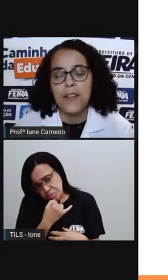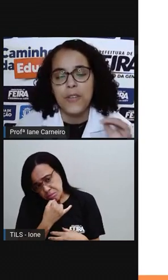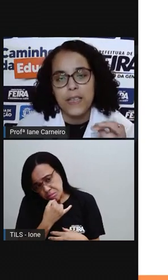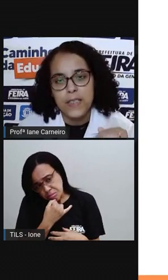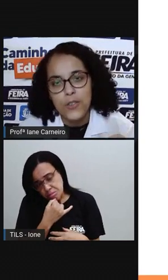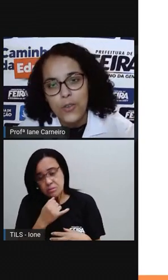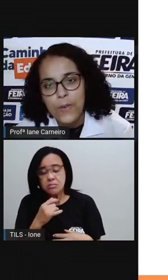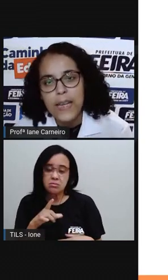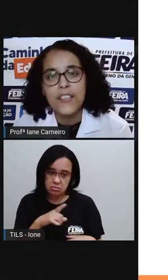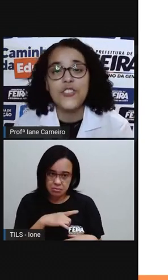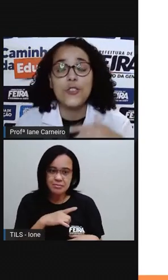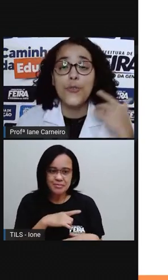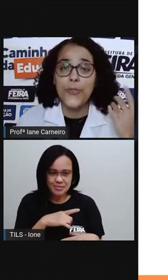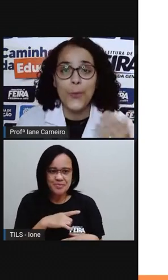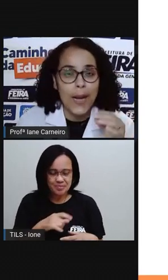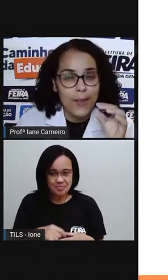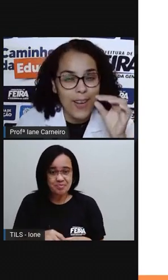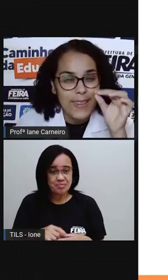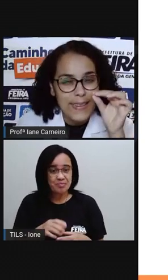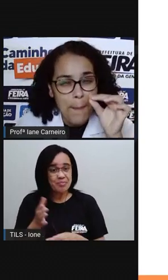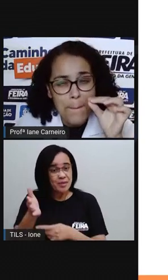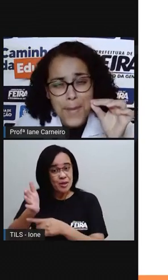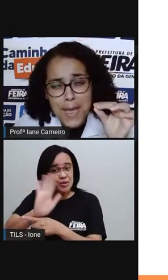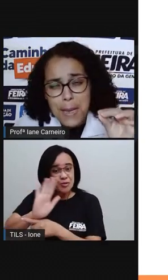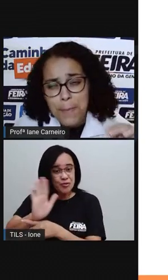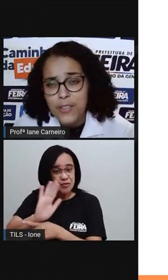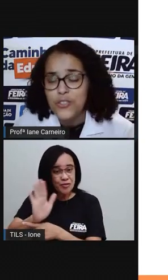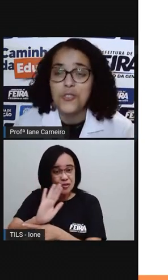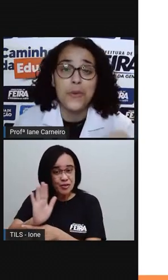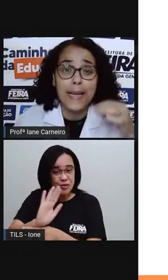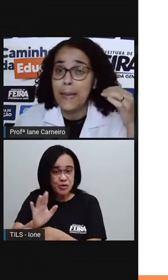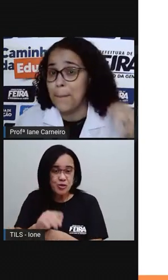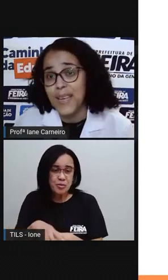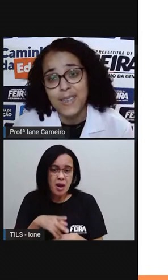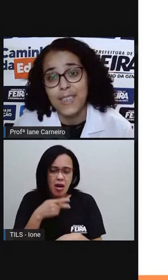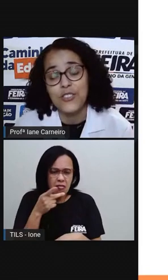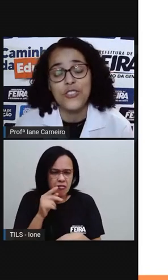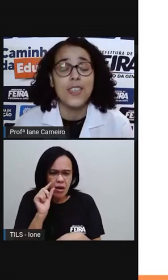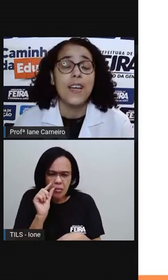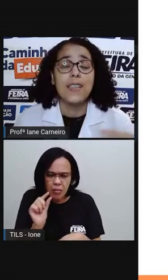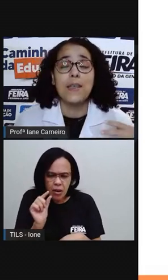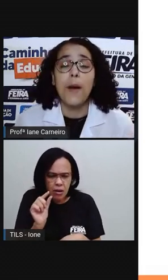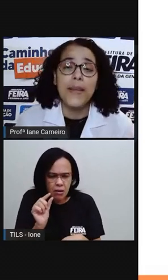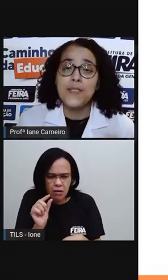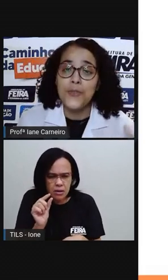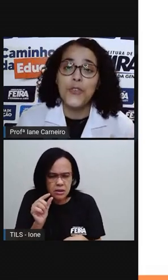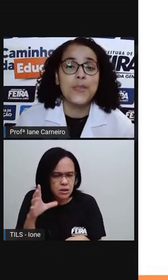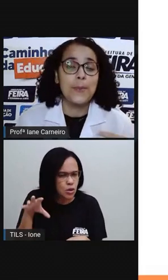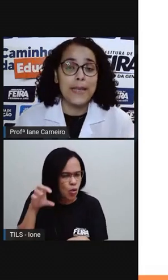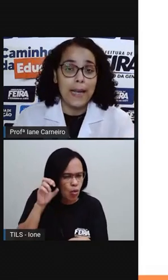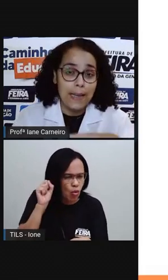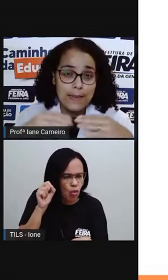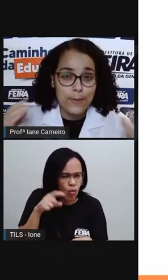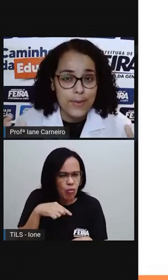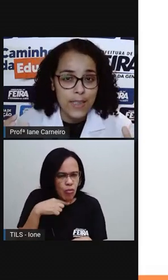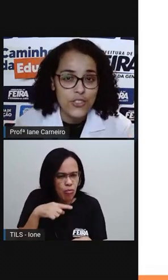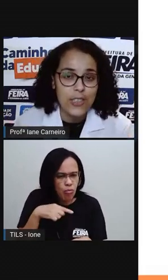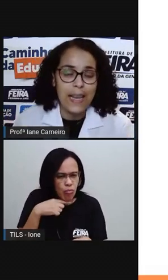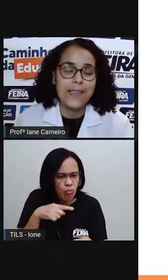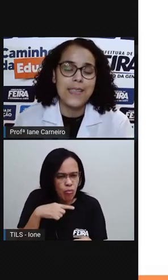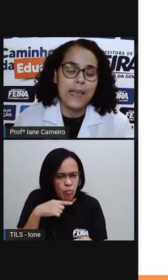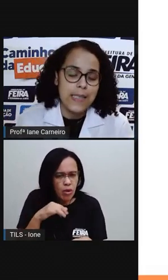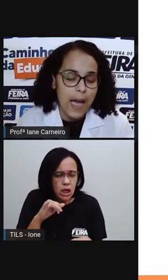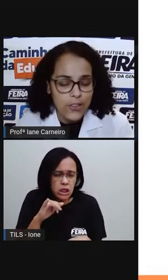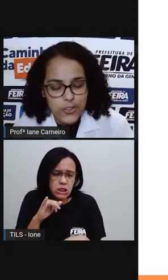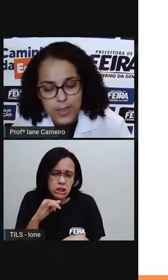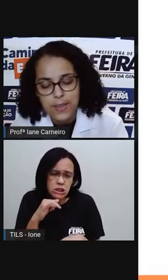né? E ela fica ali toda quietinha. No filme, ela fala até bem baixinho, porque ela tá bem triste. Tem momentos no filme também que ela tá tão triste